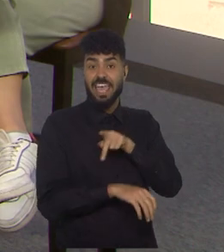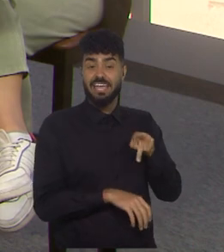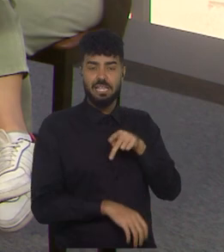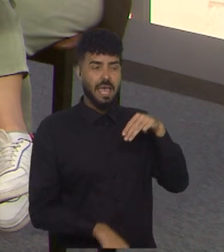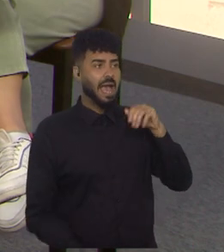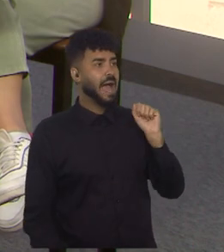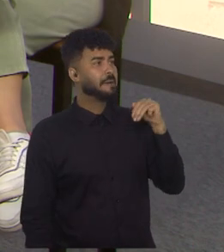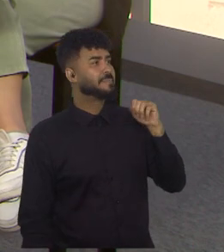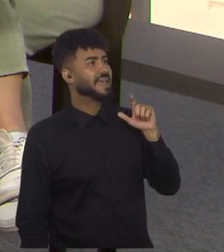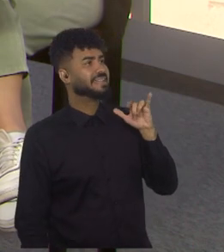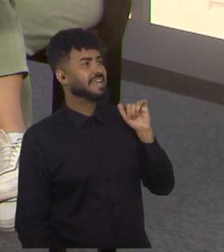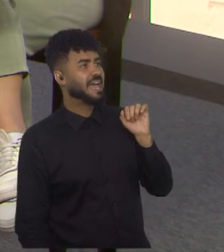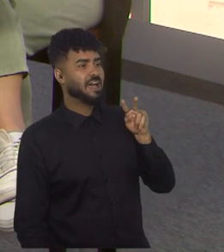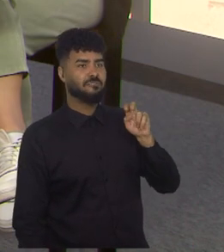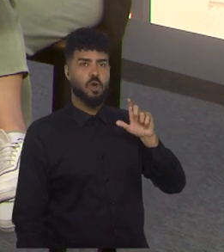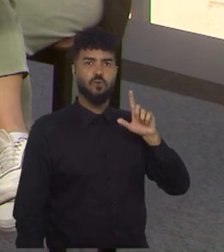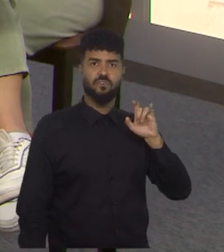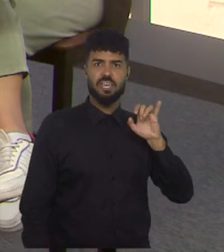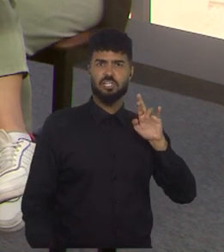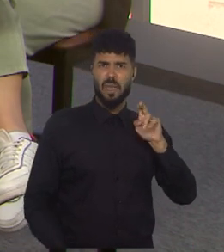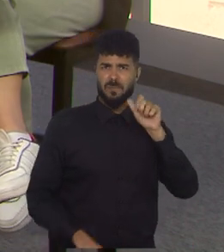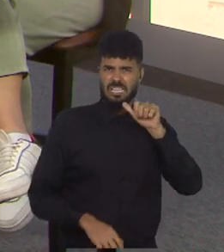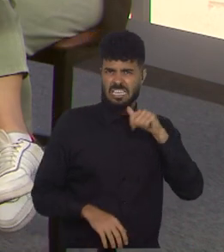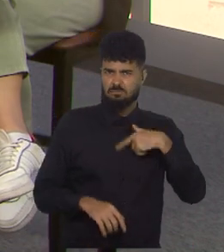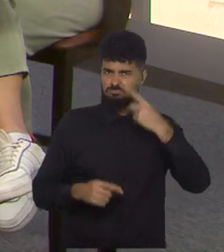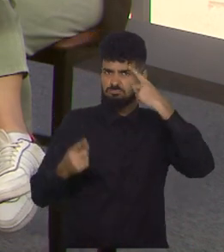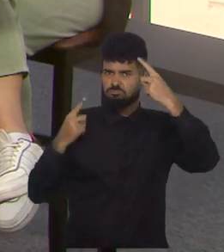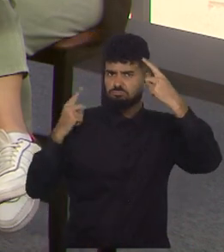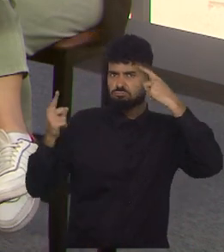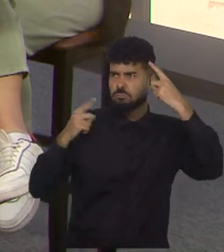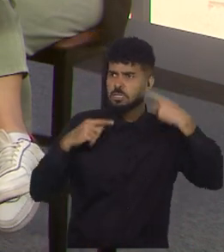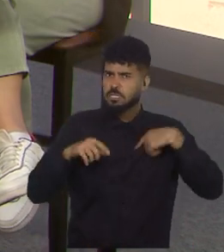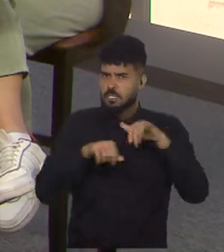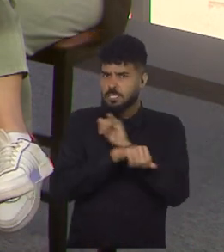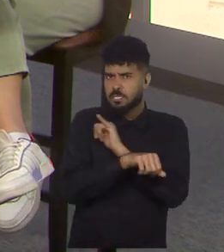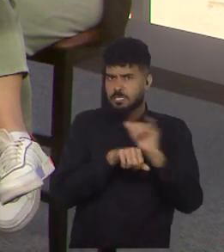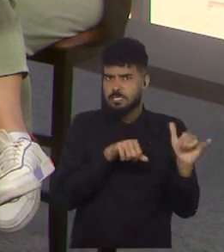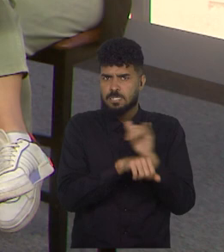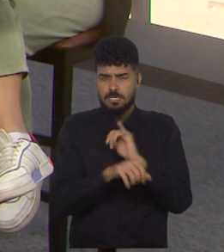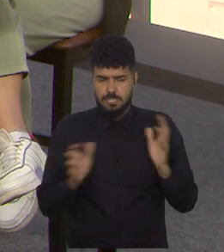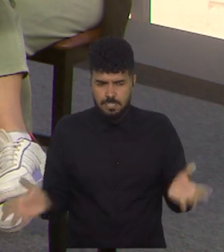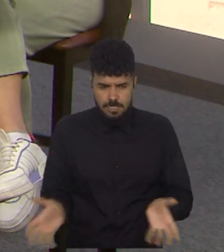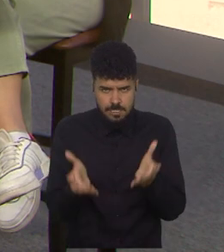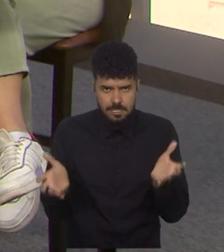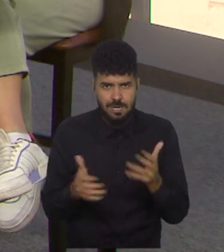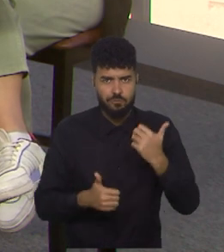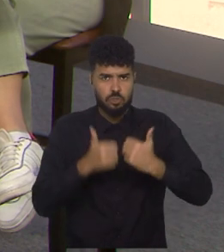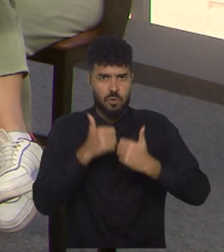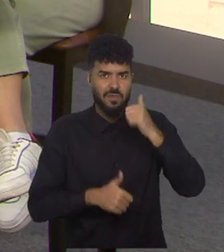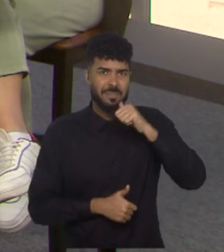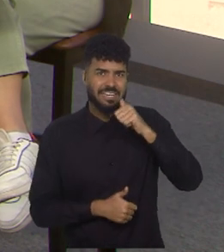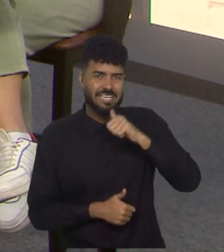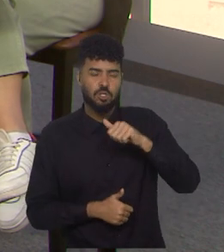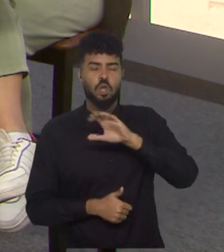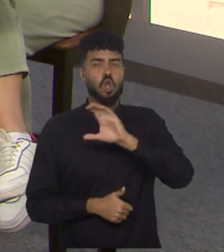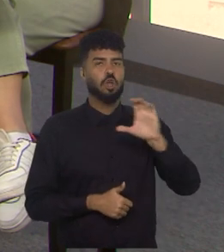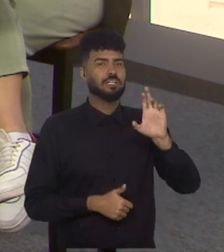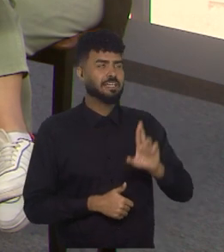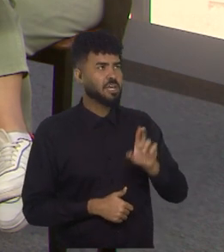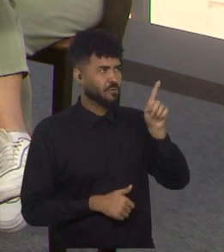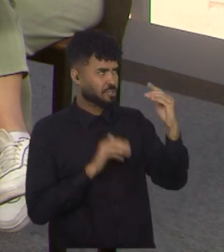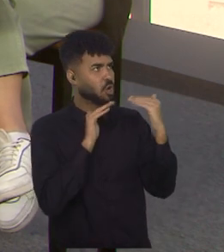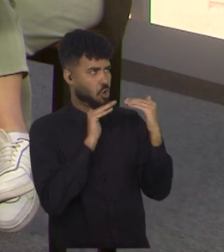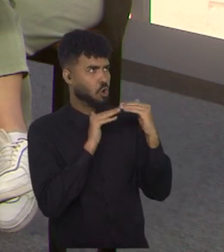Valverde, que é uma grande desenvolvedora, né? Que é investidora do futebol feminino ali na Costa Rica. Você concorda, Thaís?